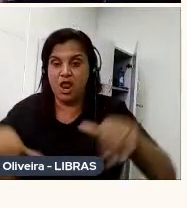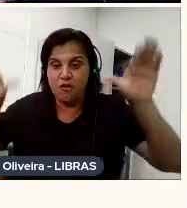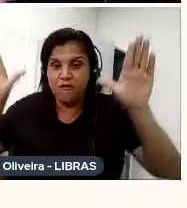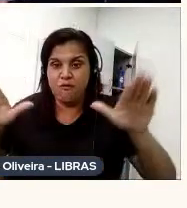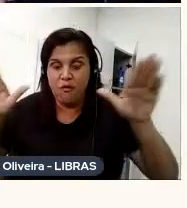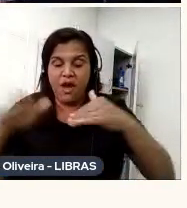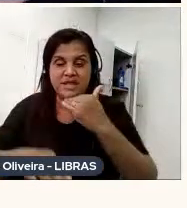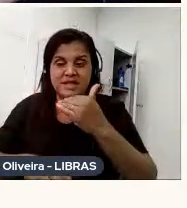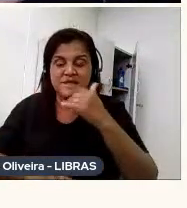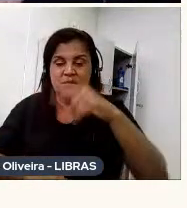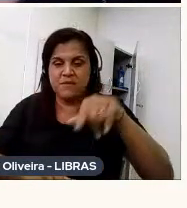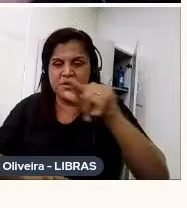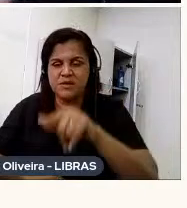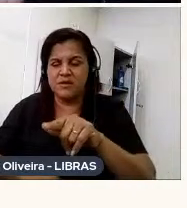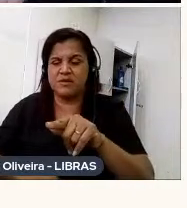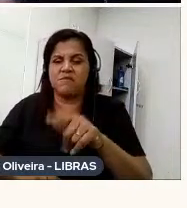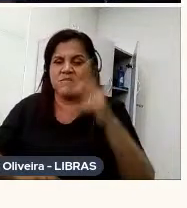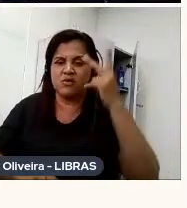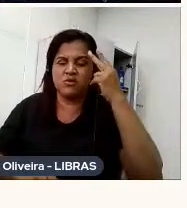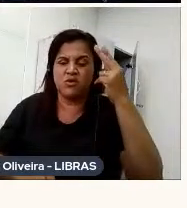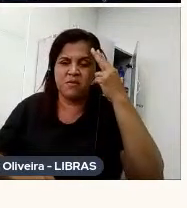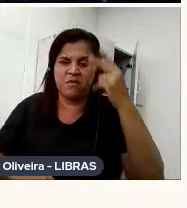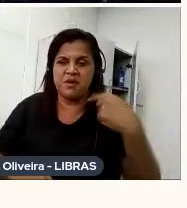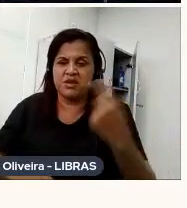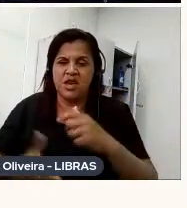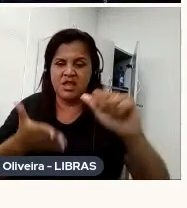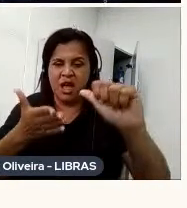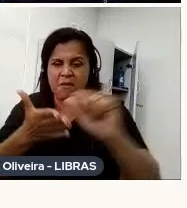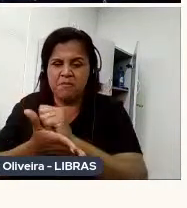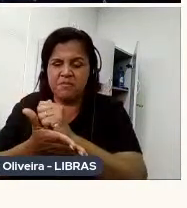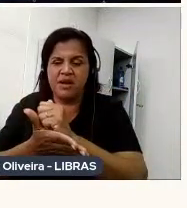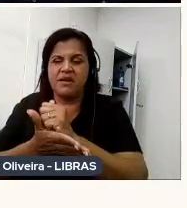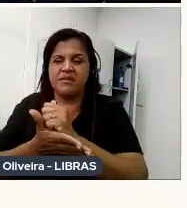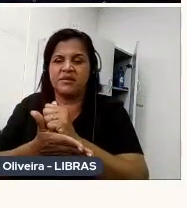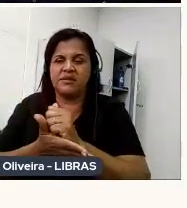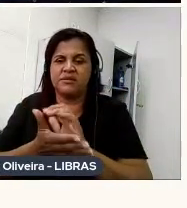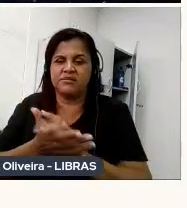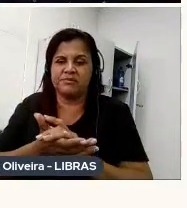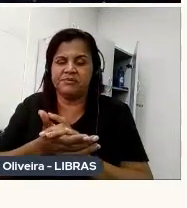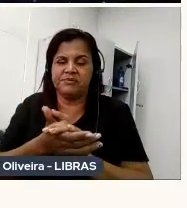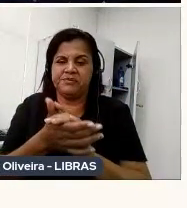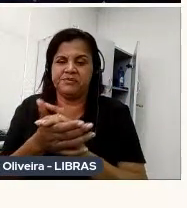normalmente a gente apaga a tractana, deixa eu só dar uma,